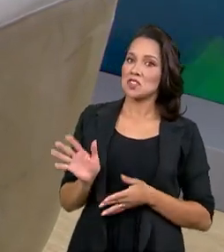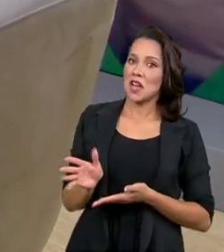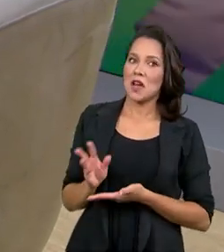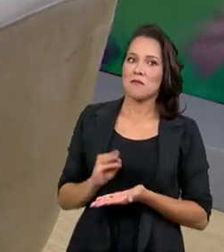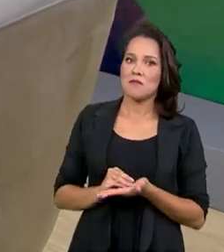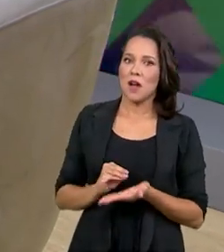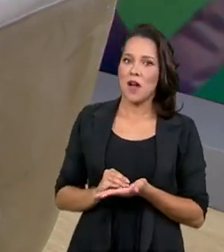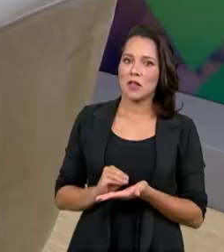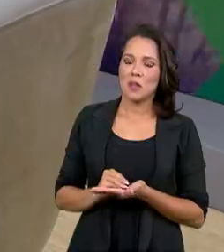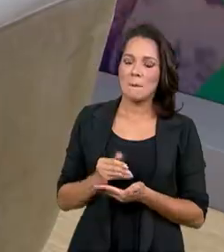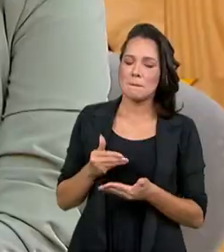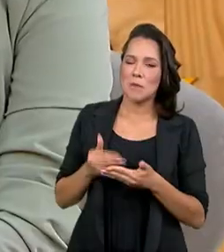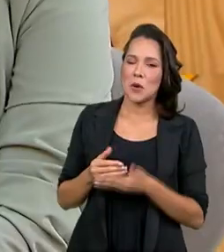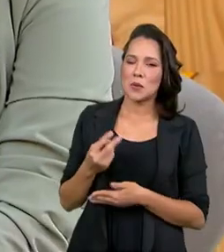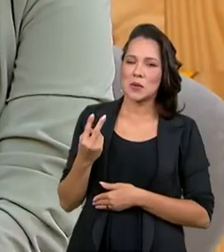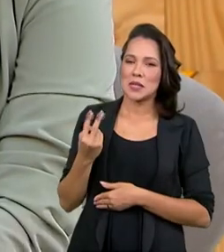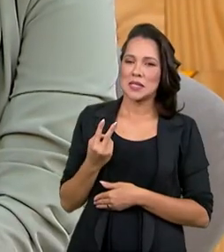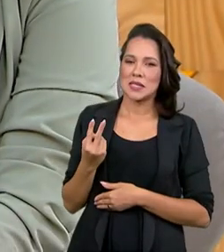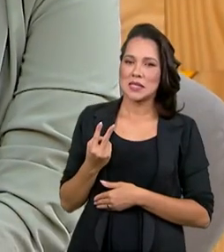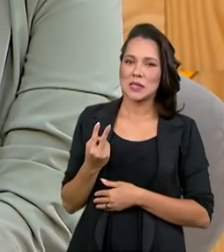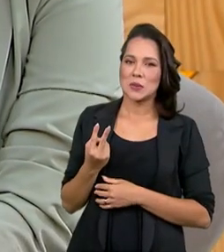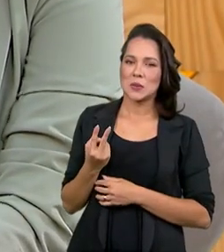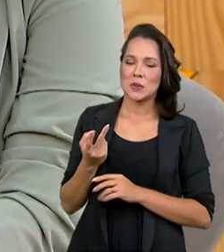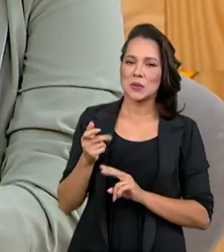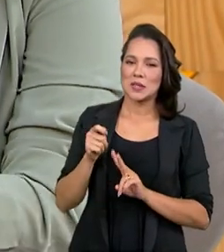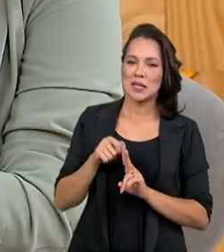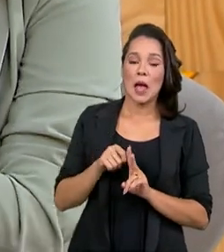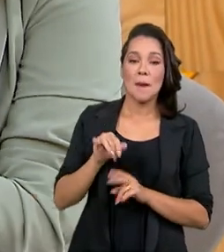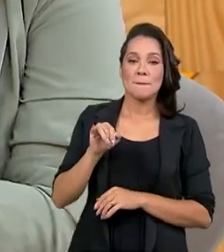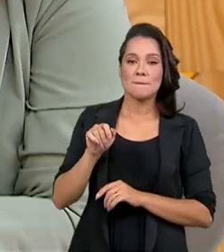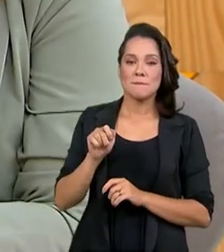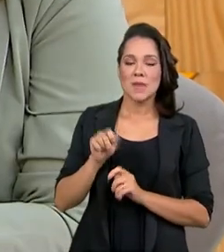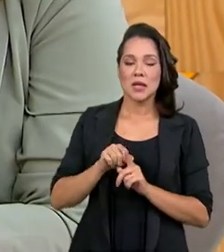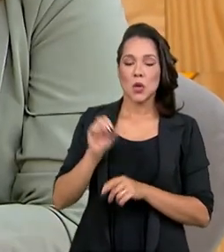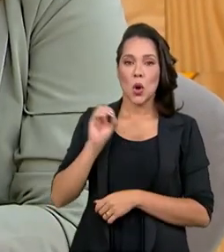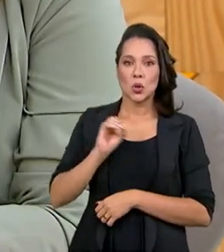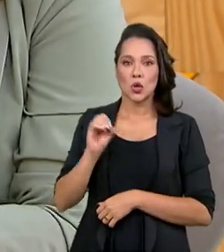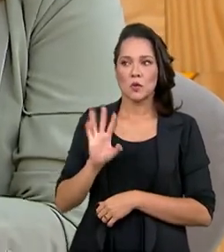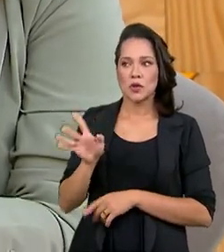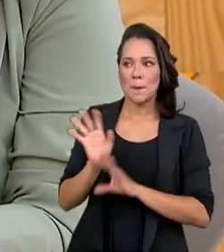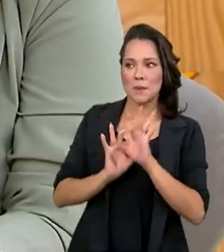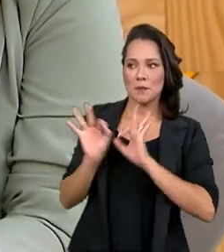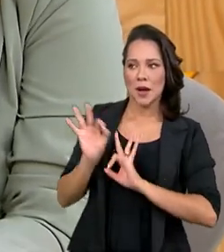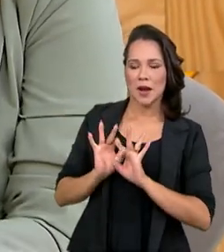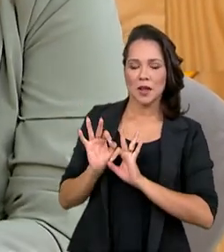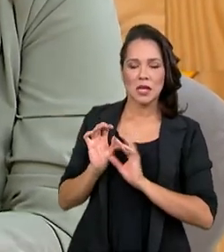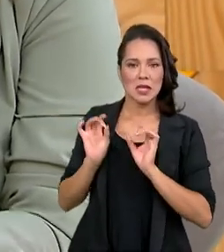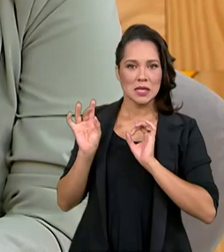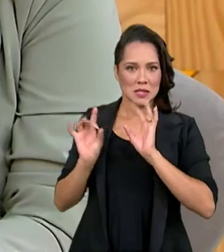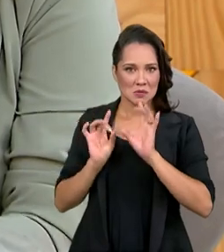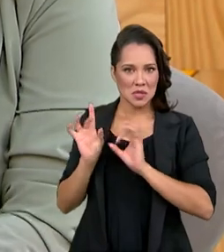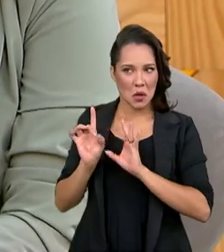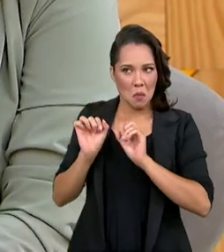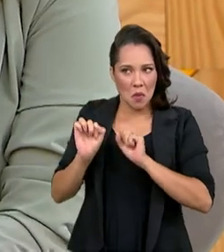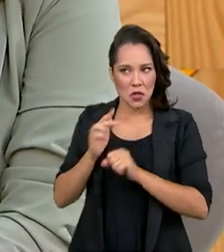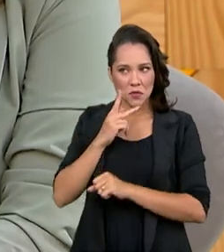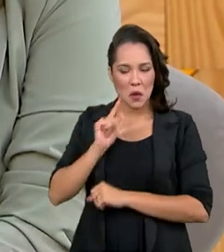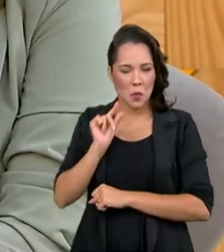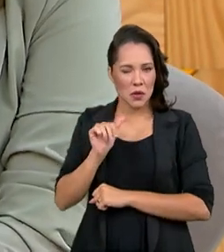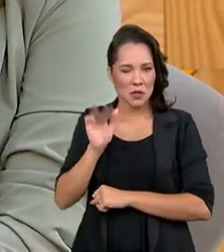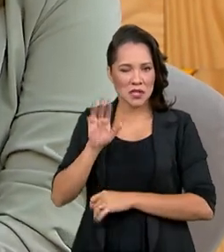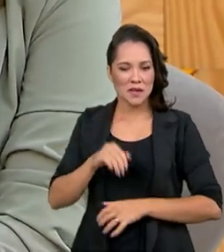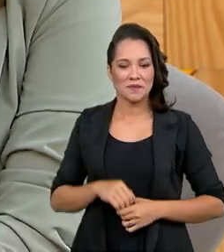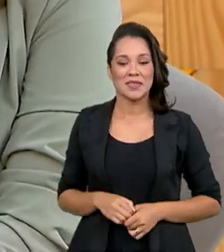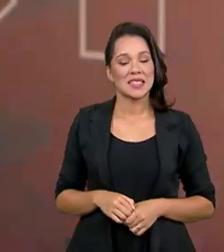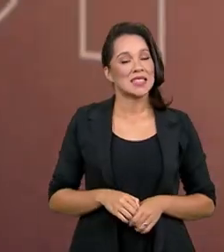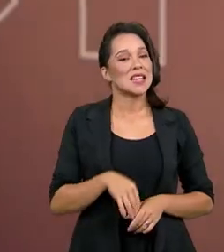próximos da segunda quinzena de outubro, e vocês estão preparando alguma ação especial? A senhora pode adiantar alguma coisa para a gente?